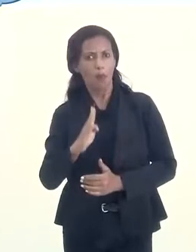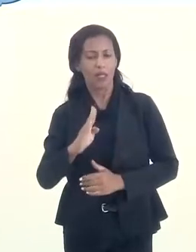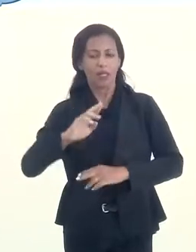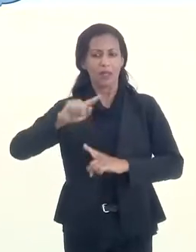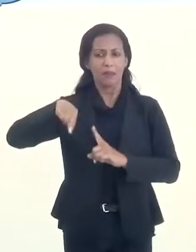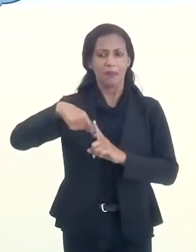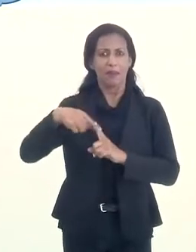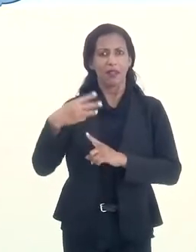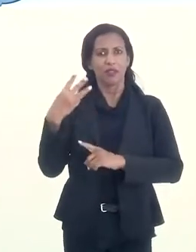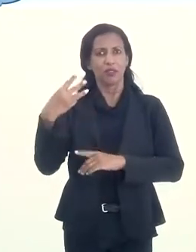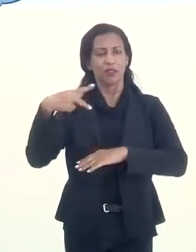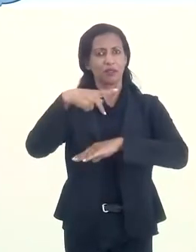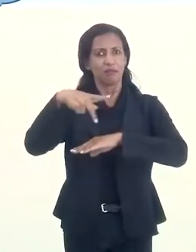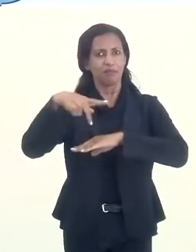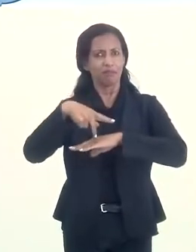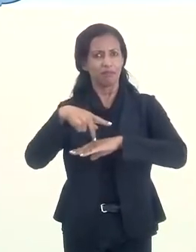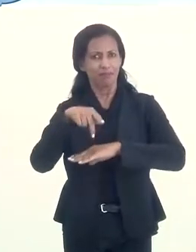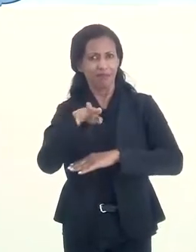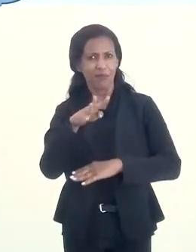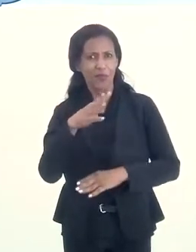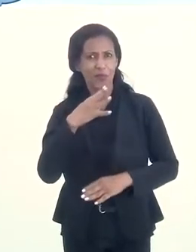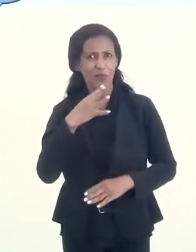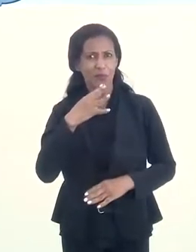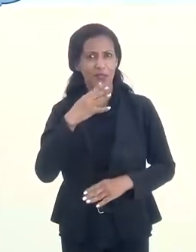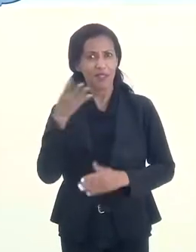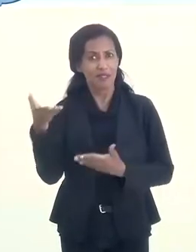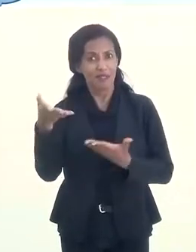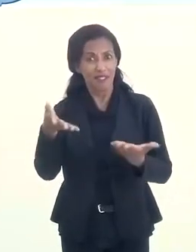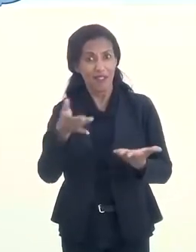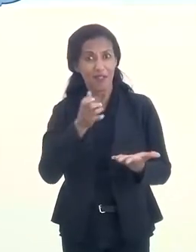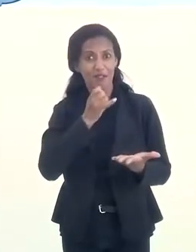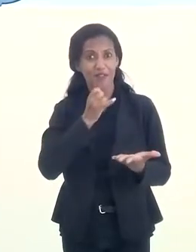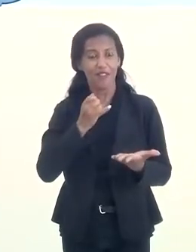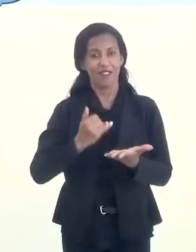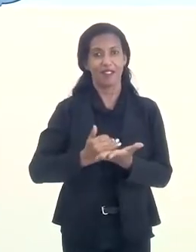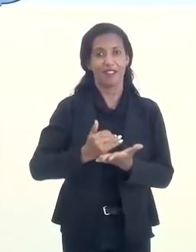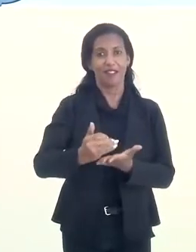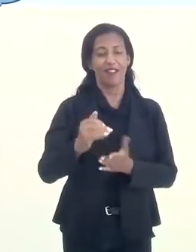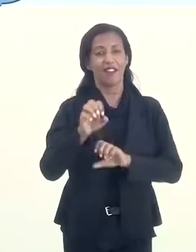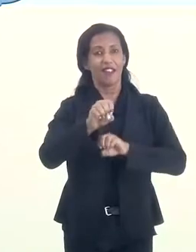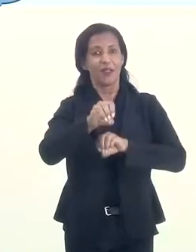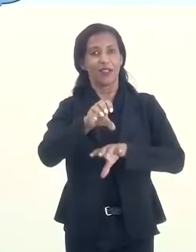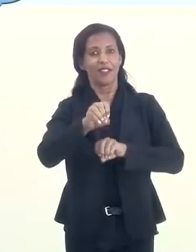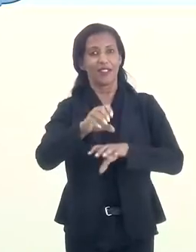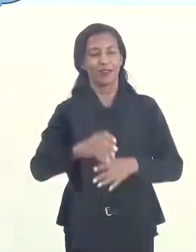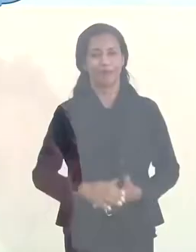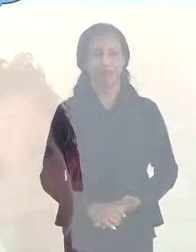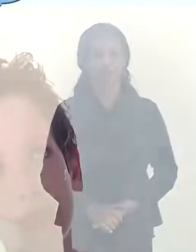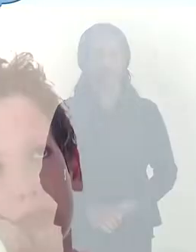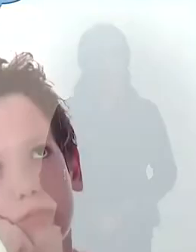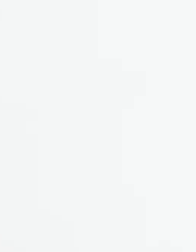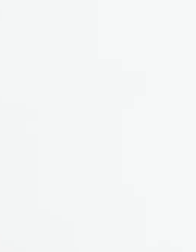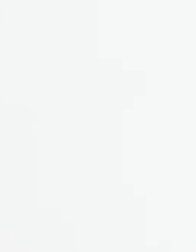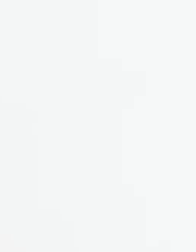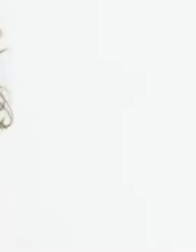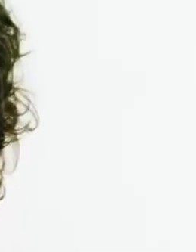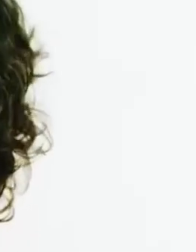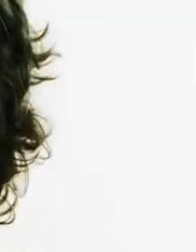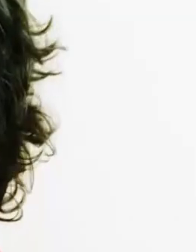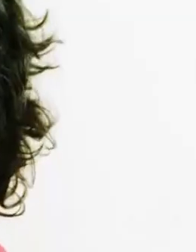do Brasil e de mais três países. Quer saber mais? Então fica com a gente. Está no ar o Educação!